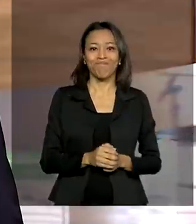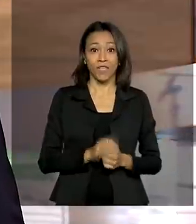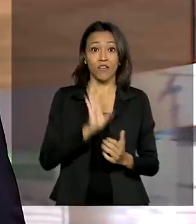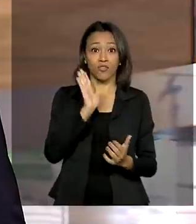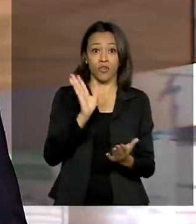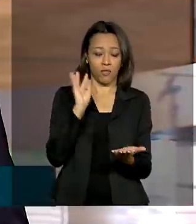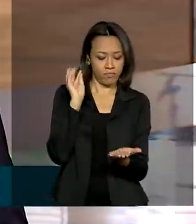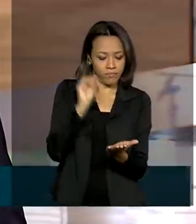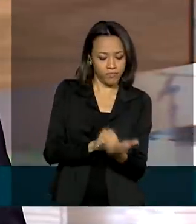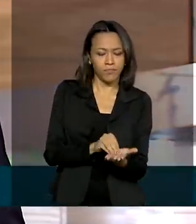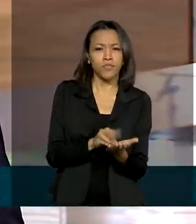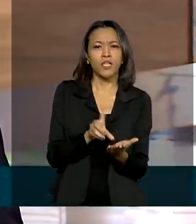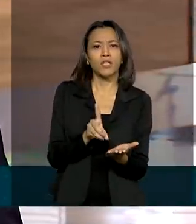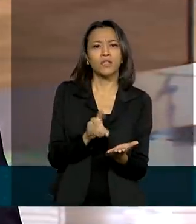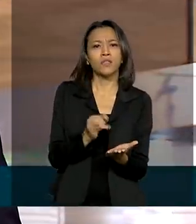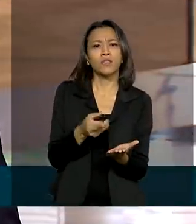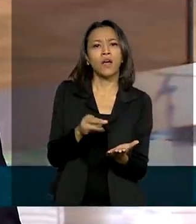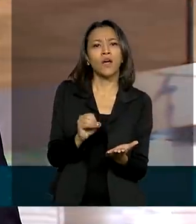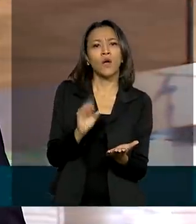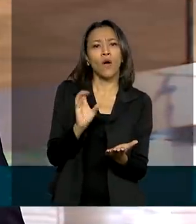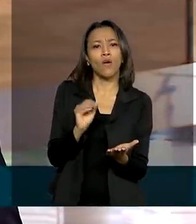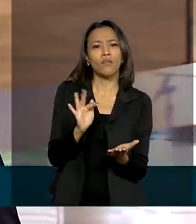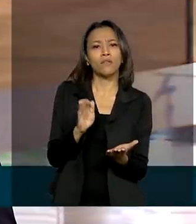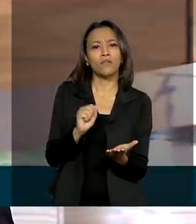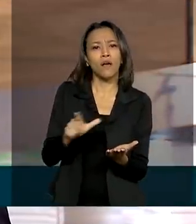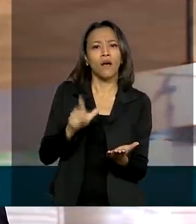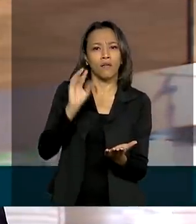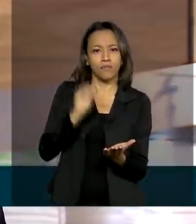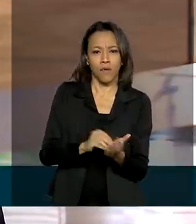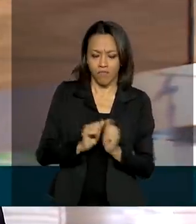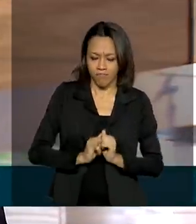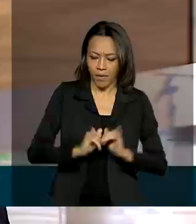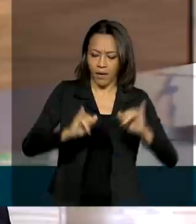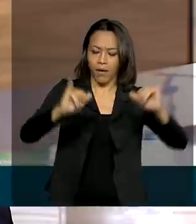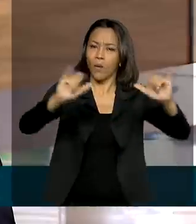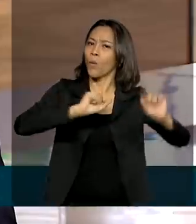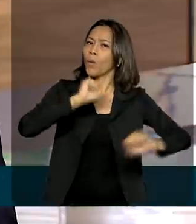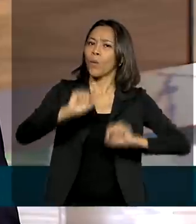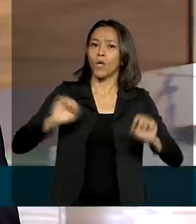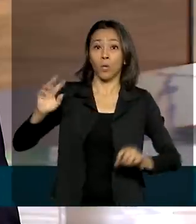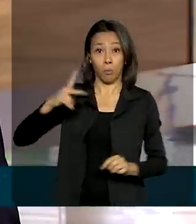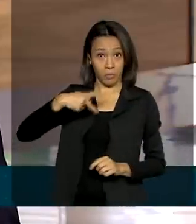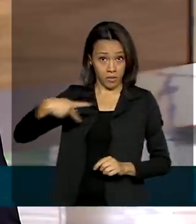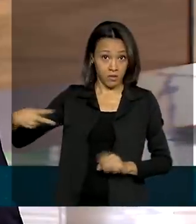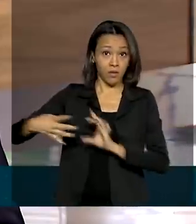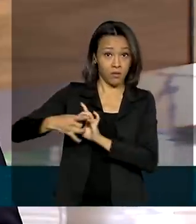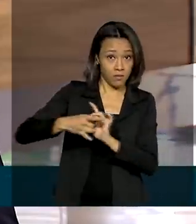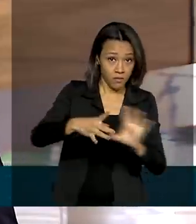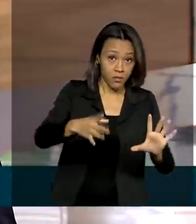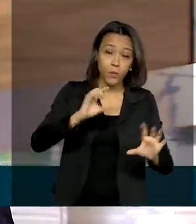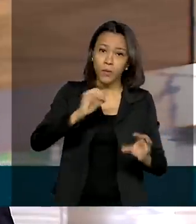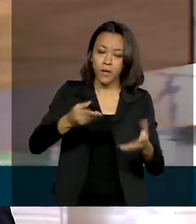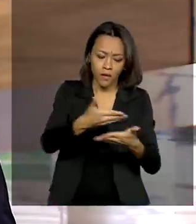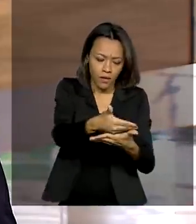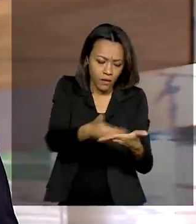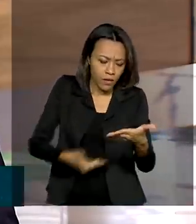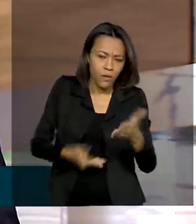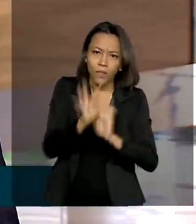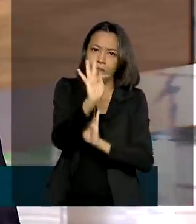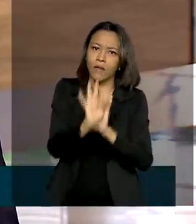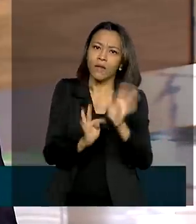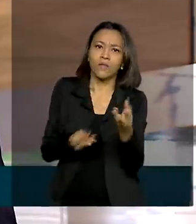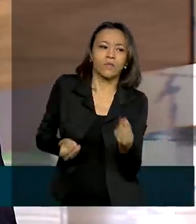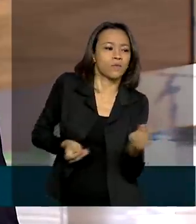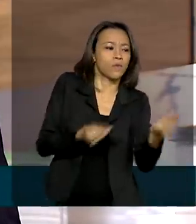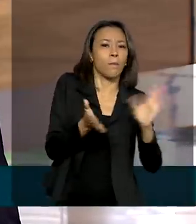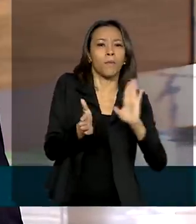Oficial da União traz hoje um despacho do presidente da República que encaminha ao Congresso Nacional o texto da proposta de